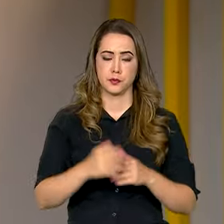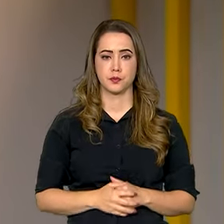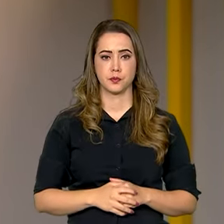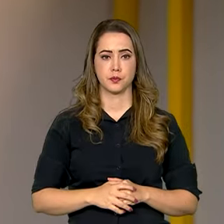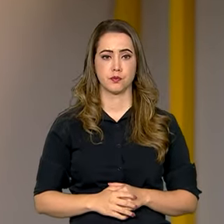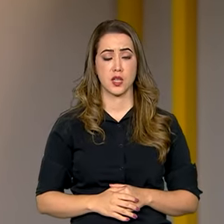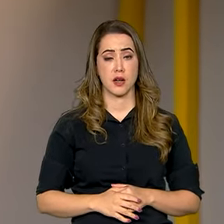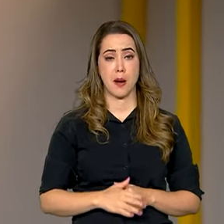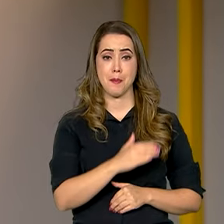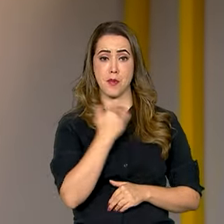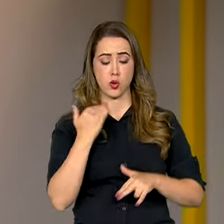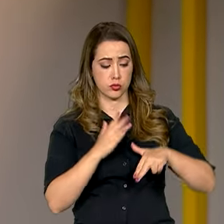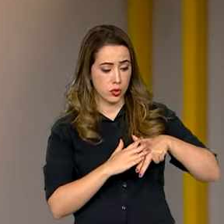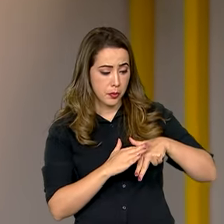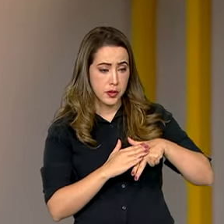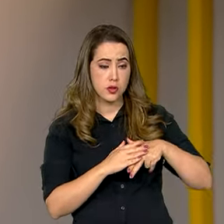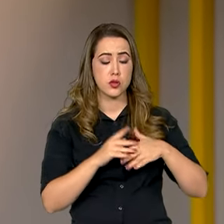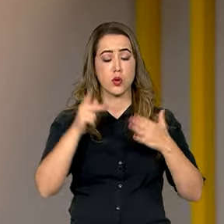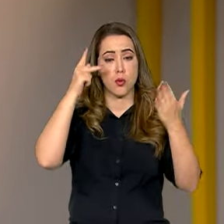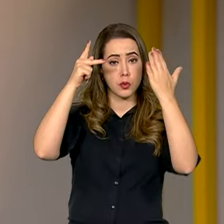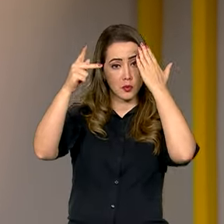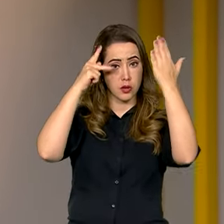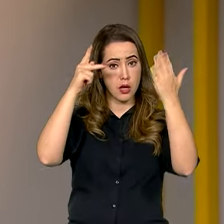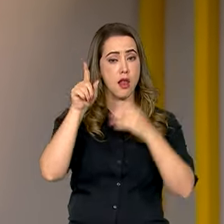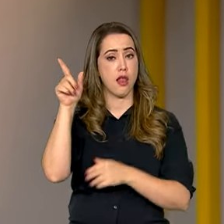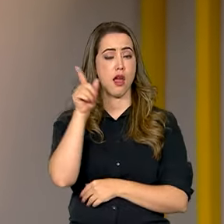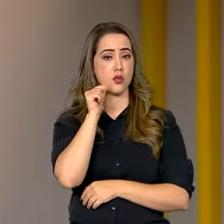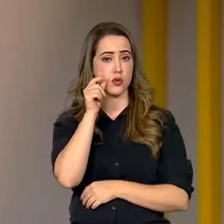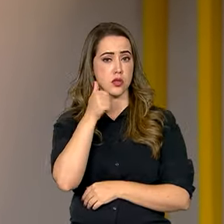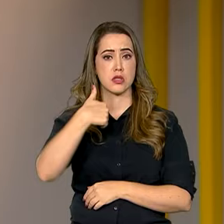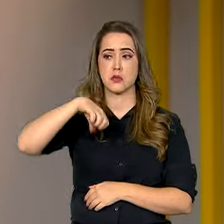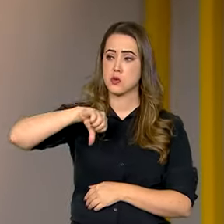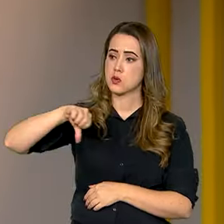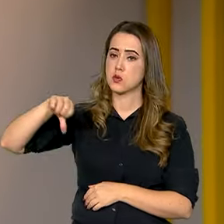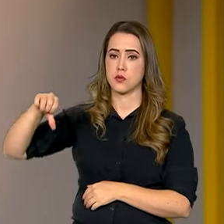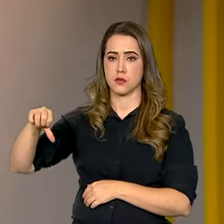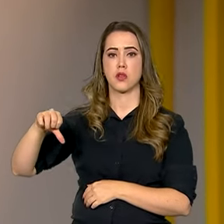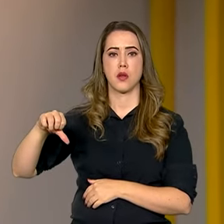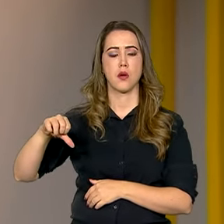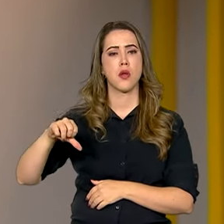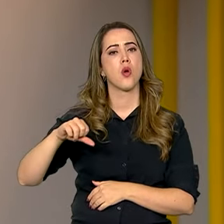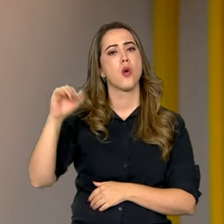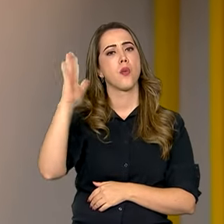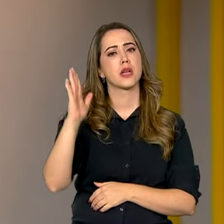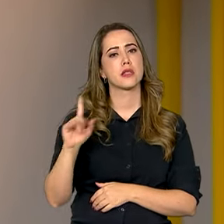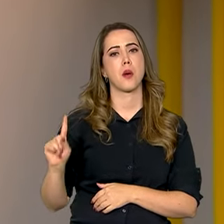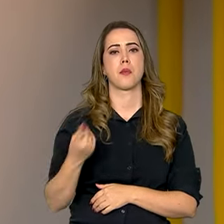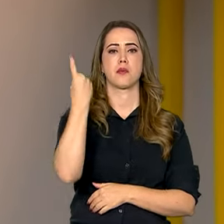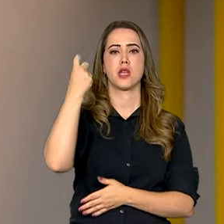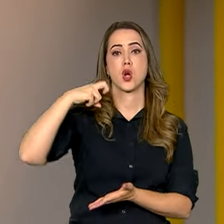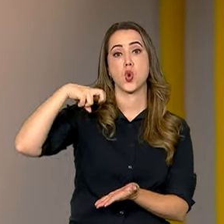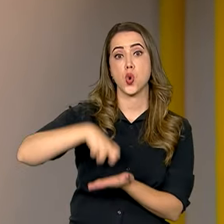A morte de um paciente psiquiátrico em Sobral, no Ceará, no ano de 1999, levou o Brasil à